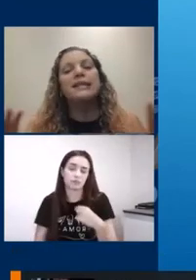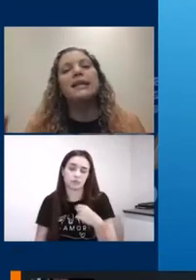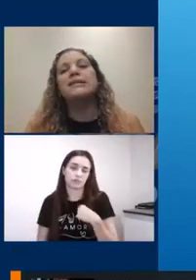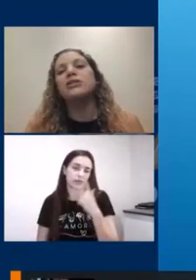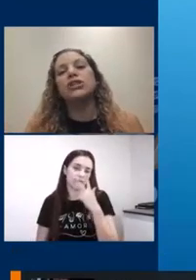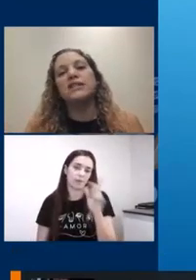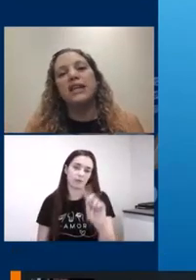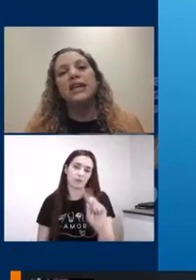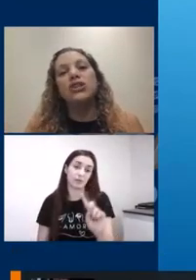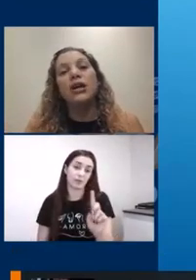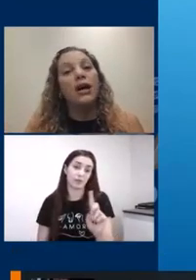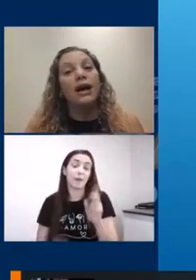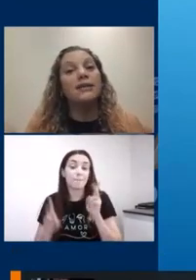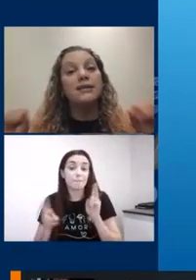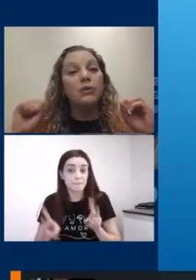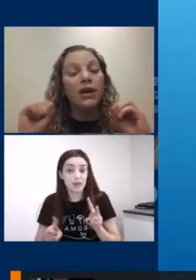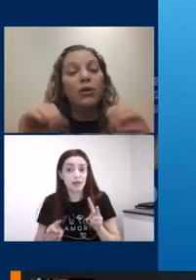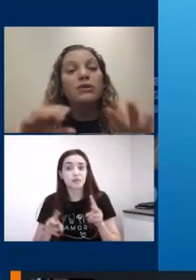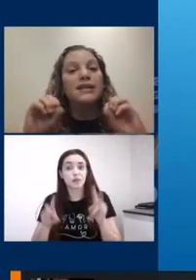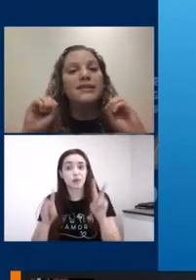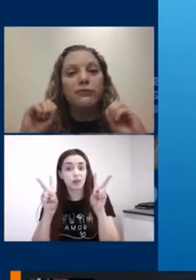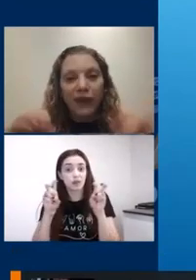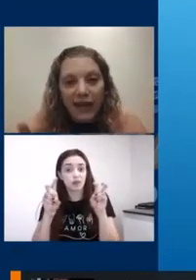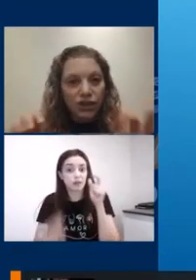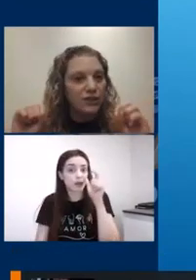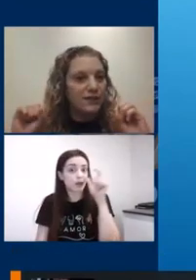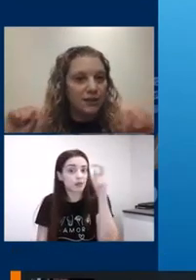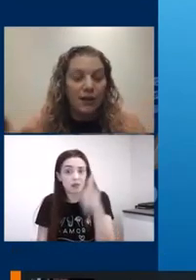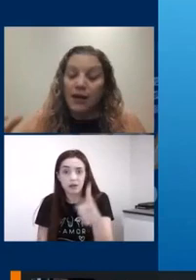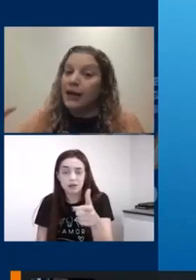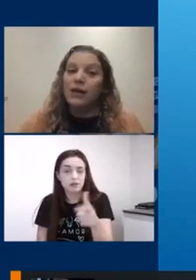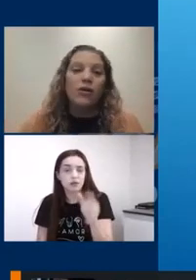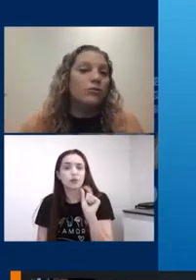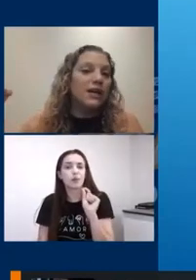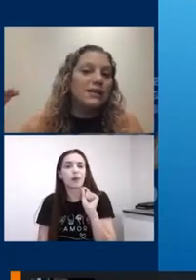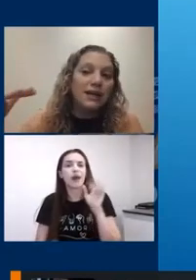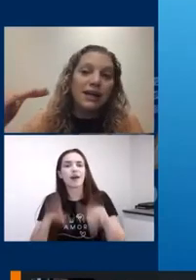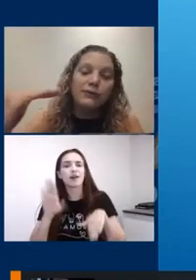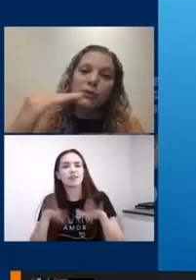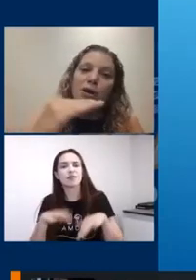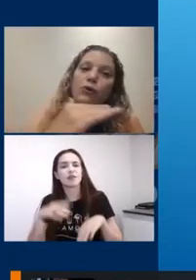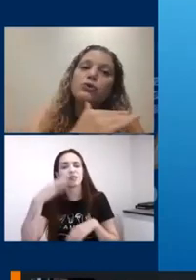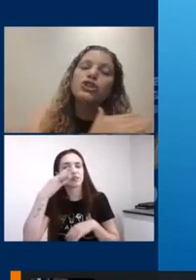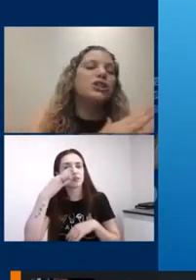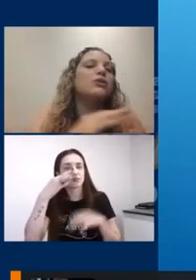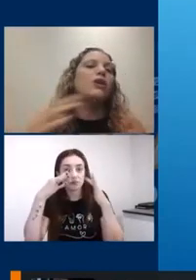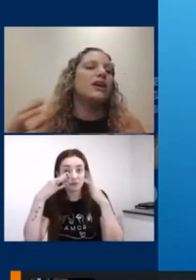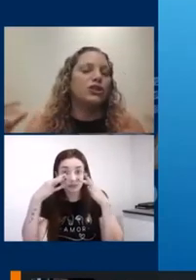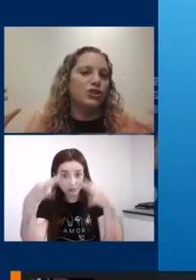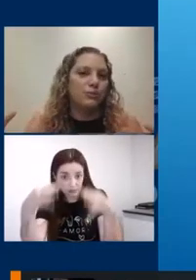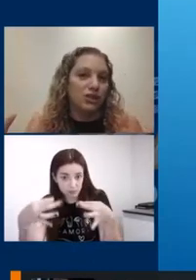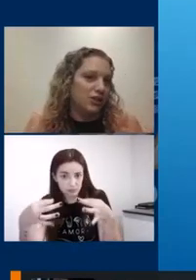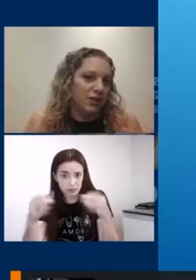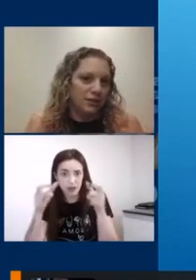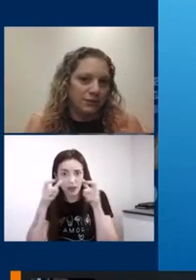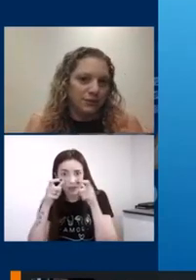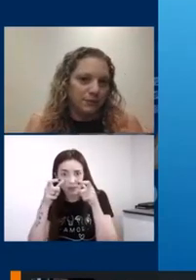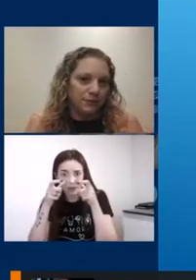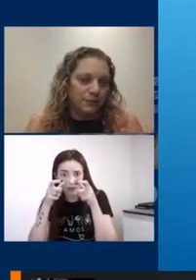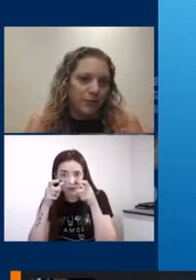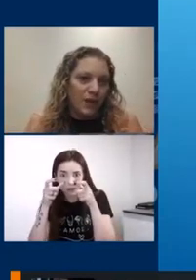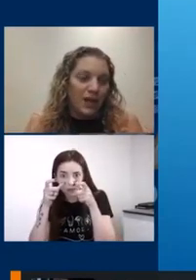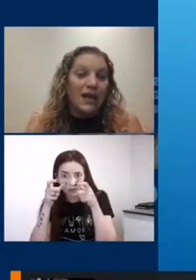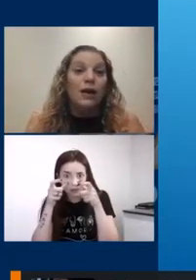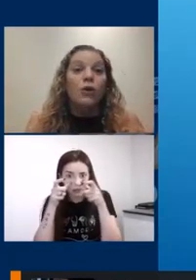Por mais interessante que seja, a atenção acontece em flashes. Ela não acontece naquela forma contínua que a gente imagina.